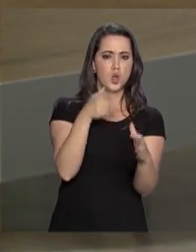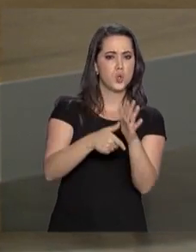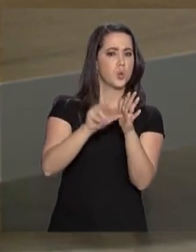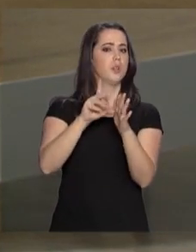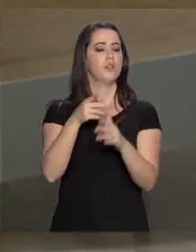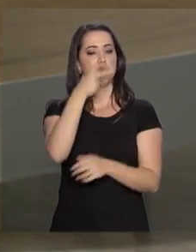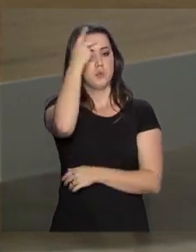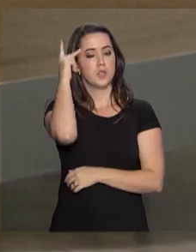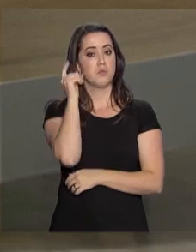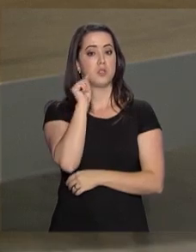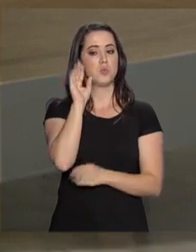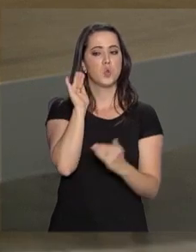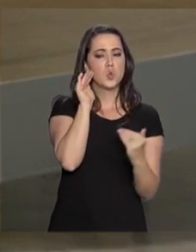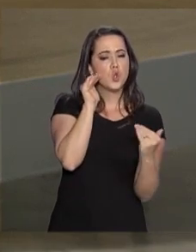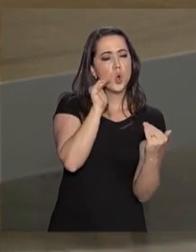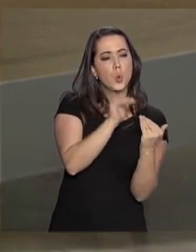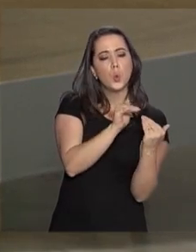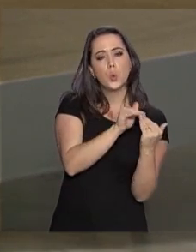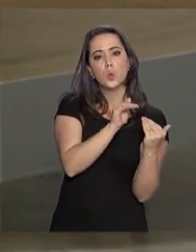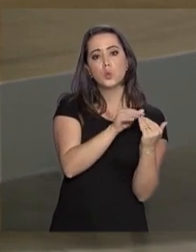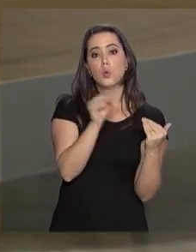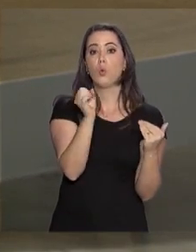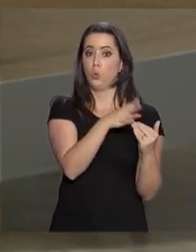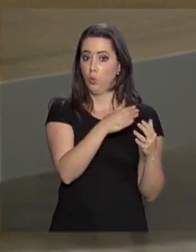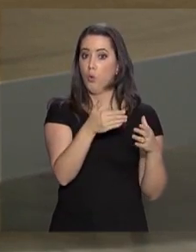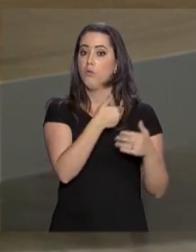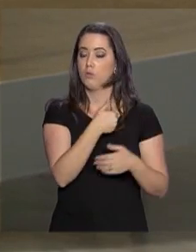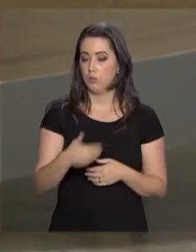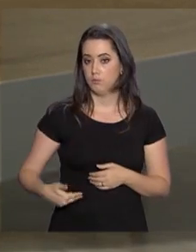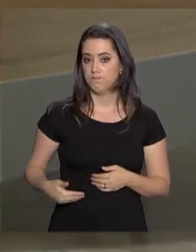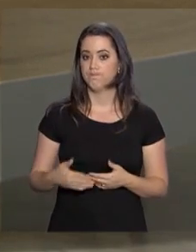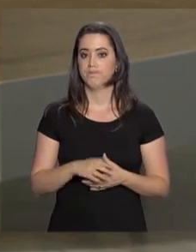quem está alinhado com o novo governo.